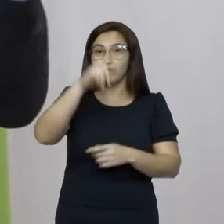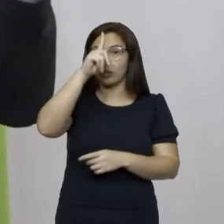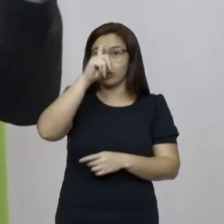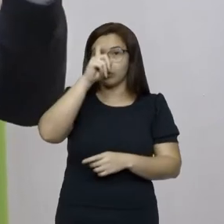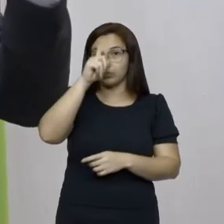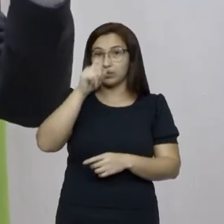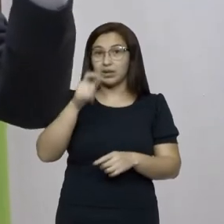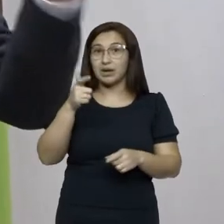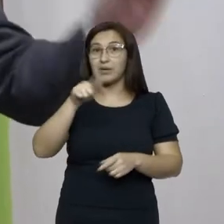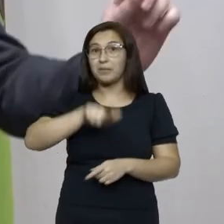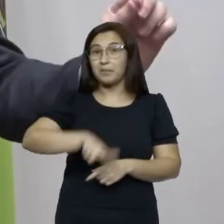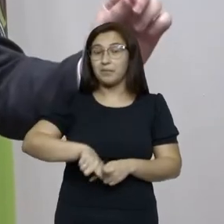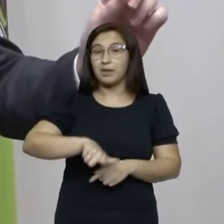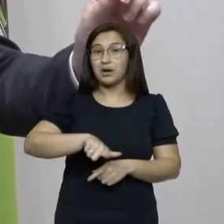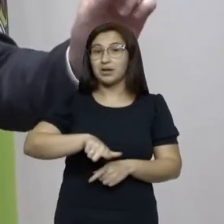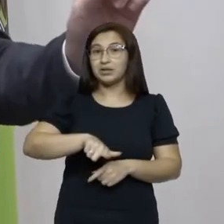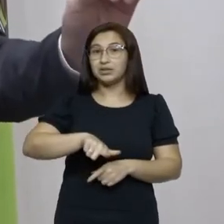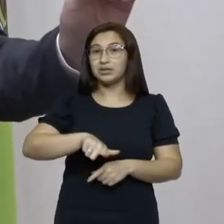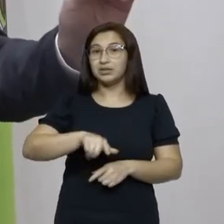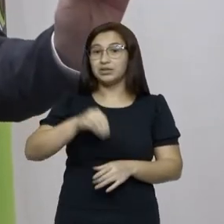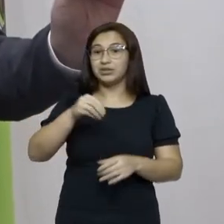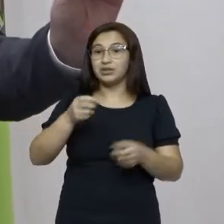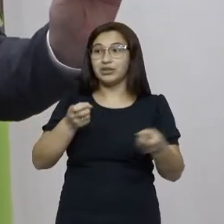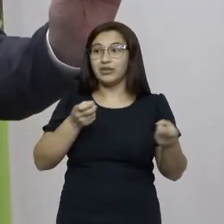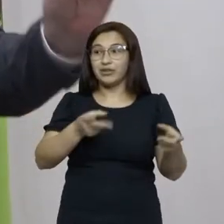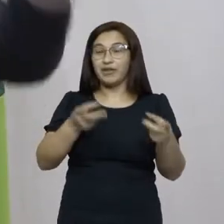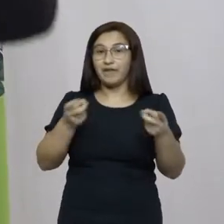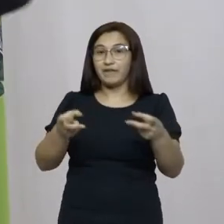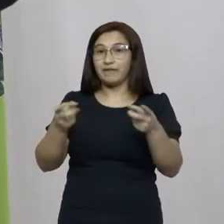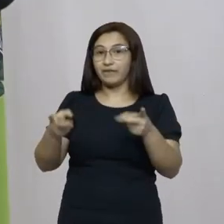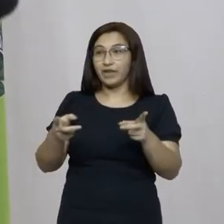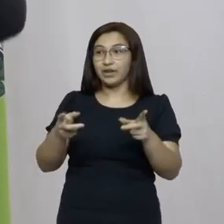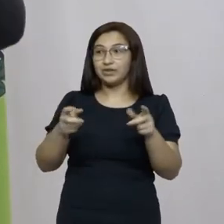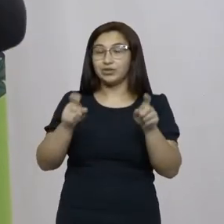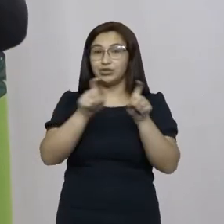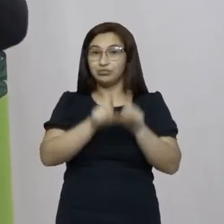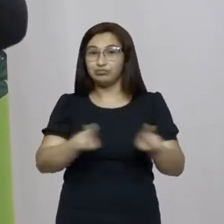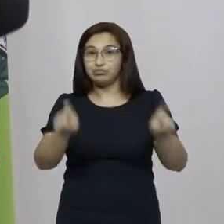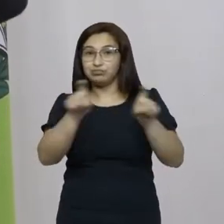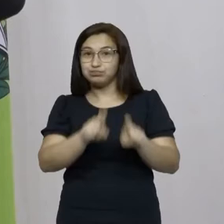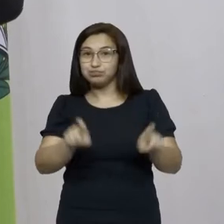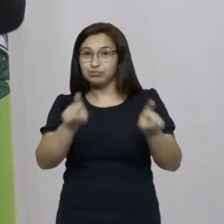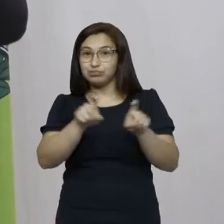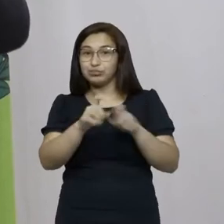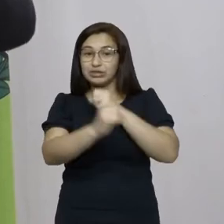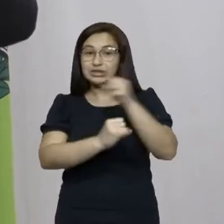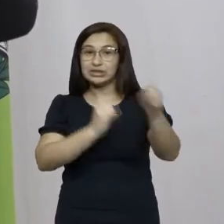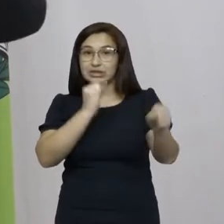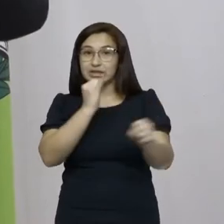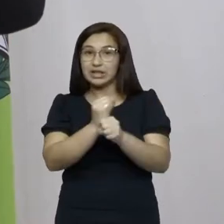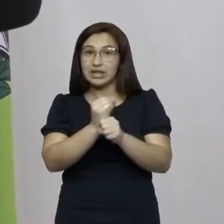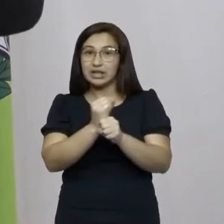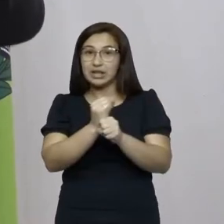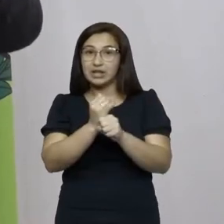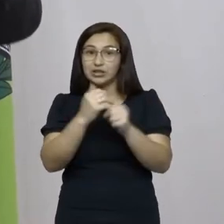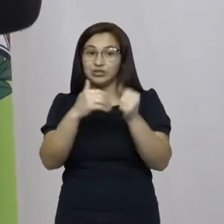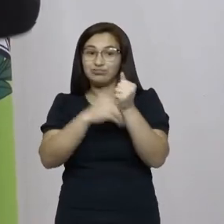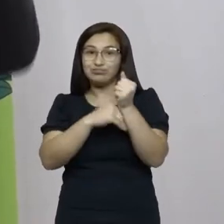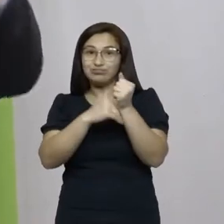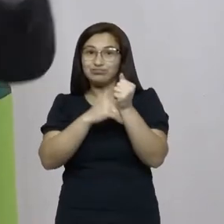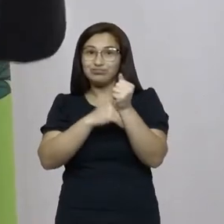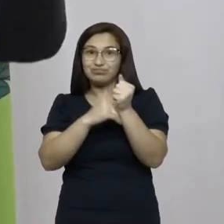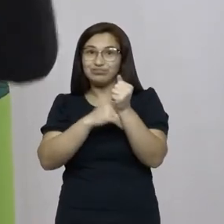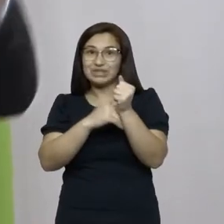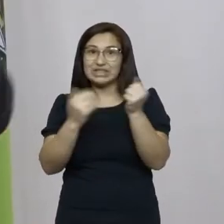mercado negro da internet a cartilha ensinando onde comprar o